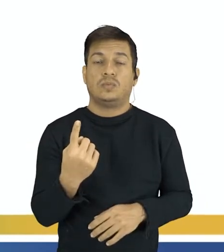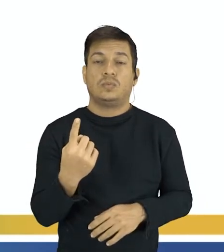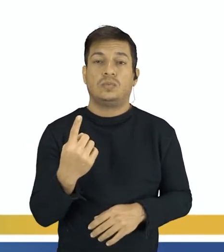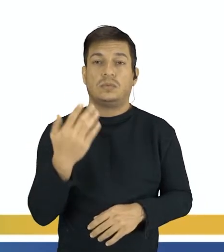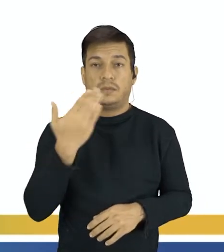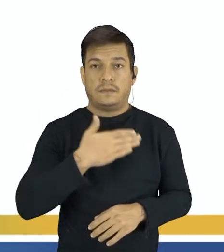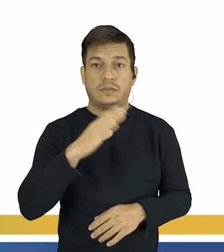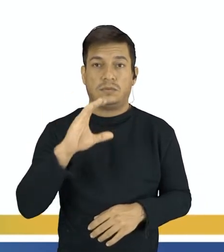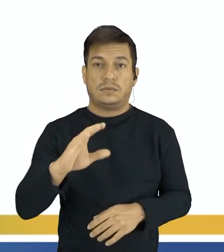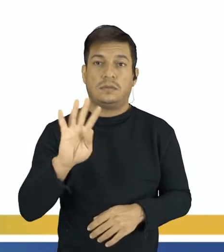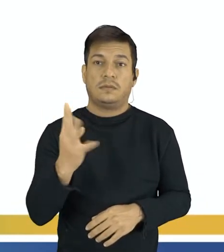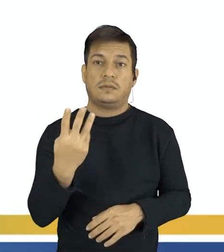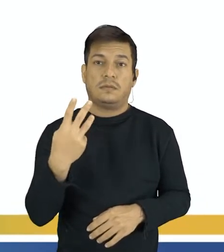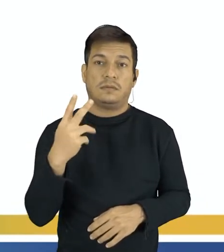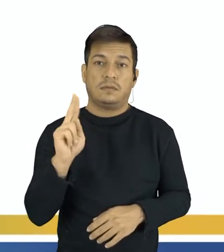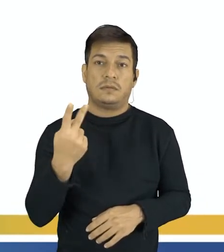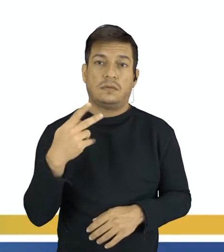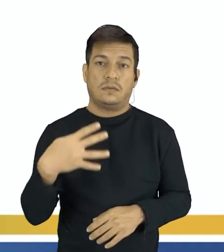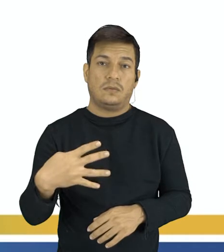CH4.